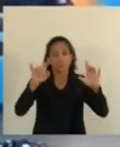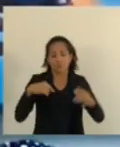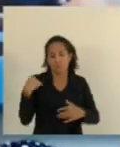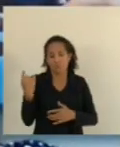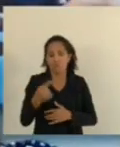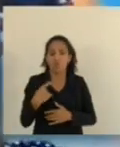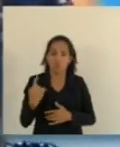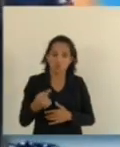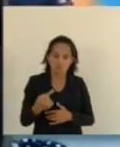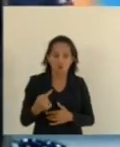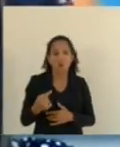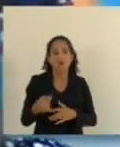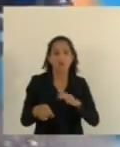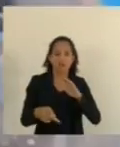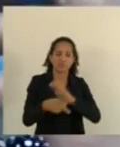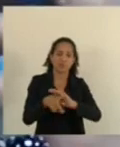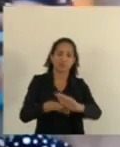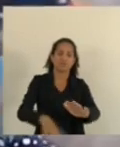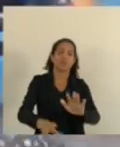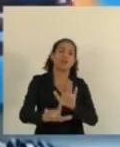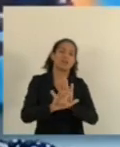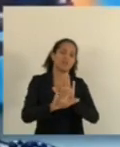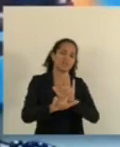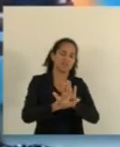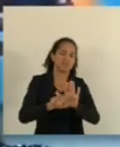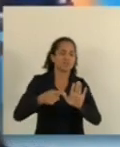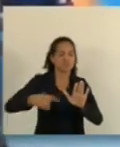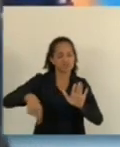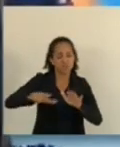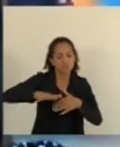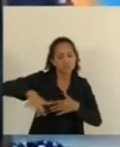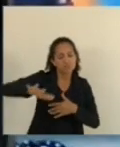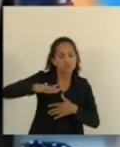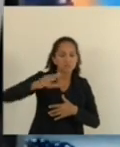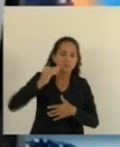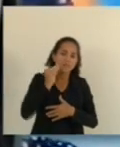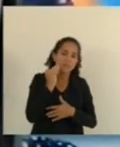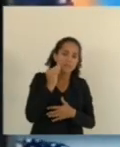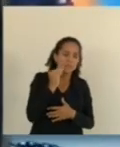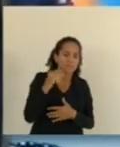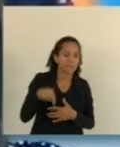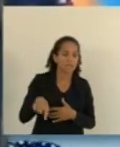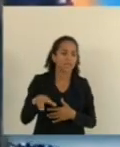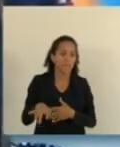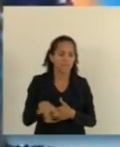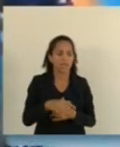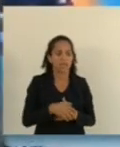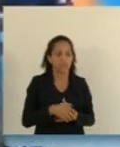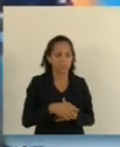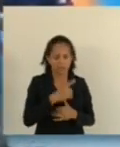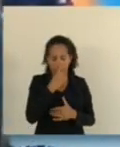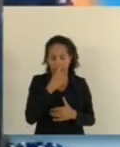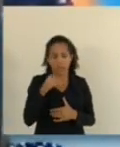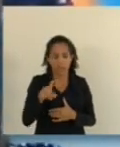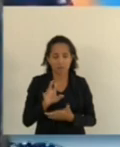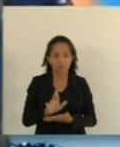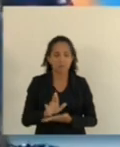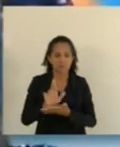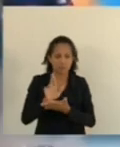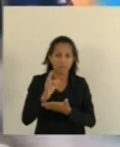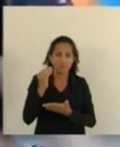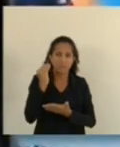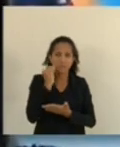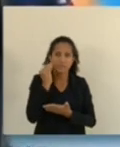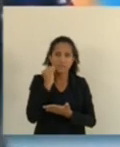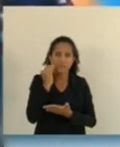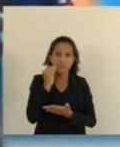que somos legisladores e que estamos neste espaço, colocado pelas pessoas, neste espaço de representação para poder estar